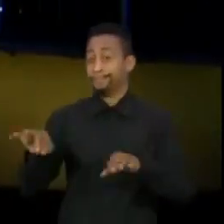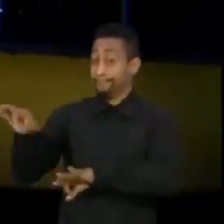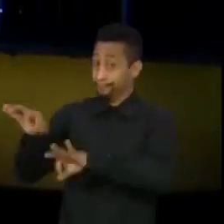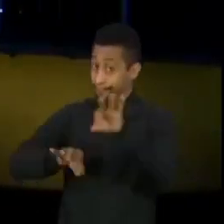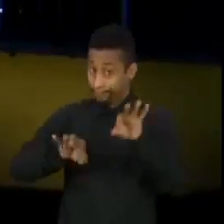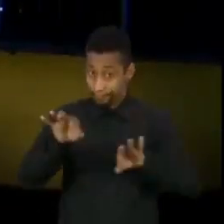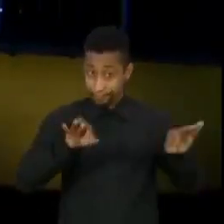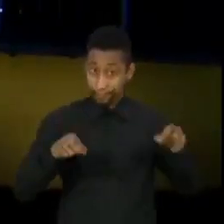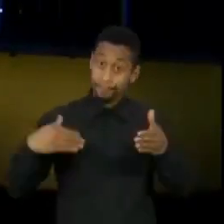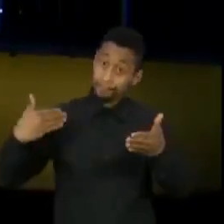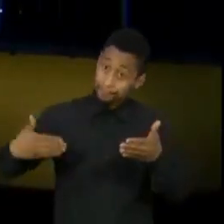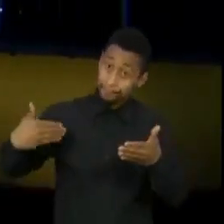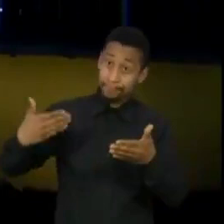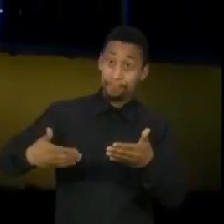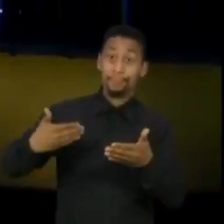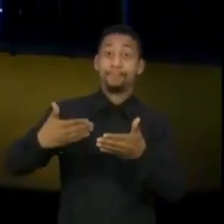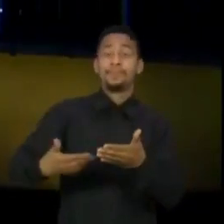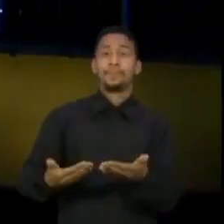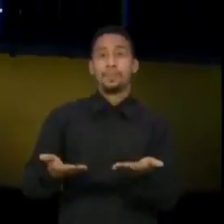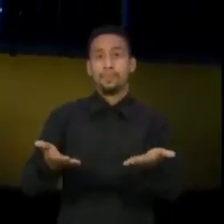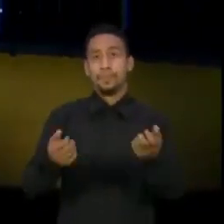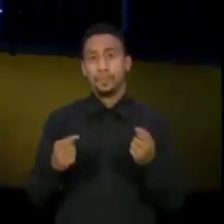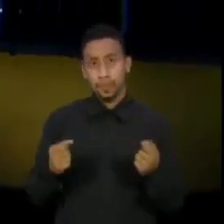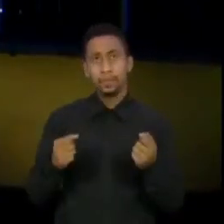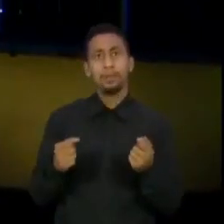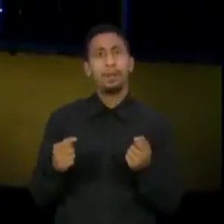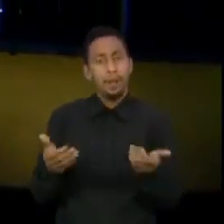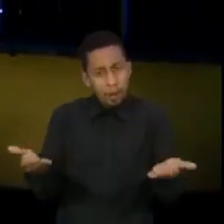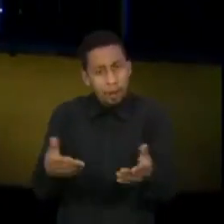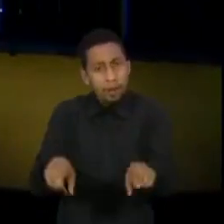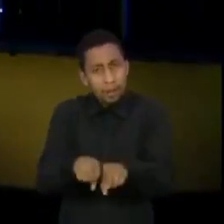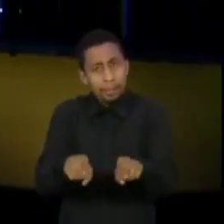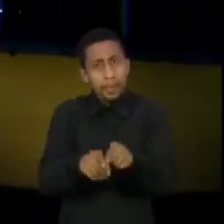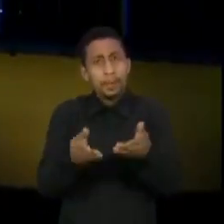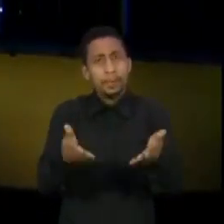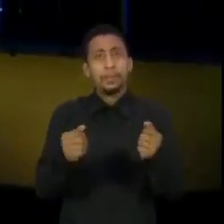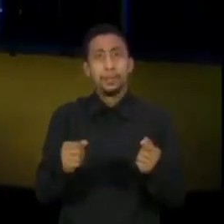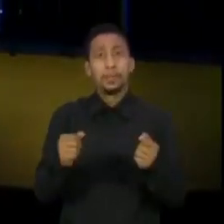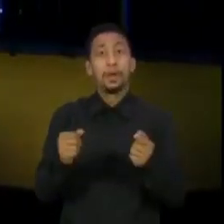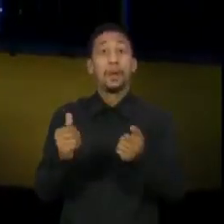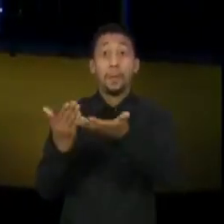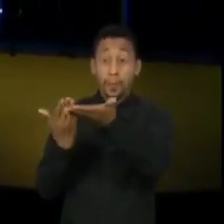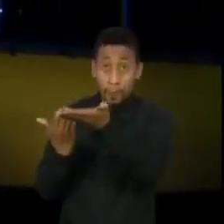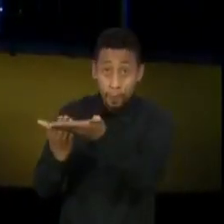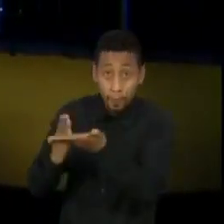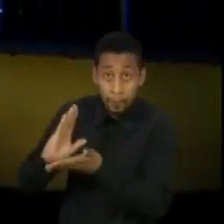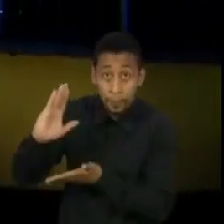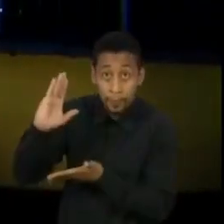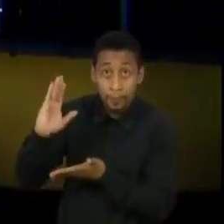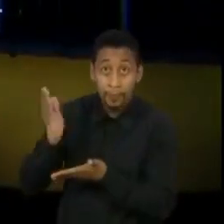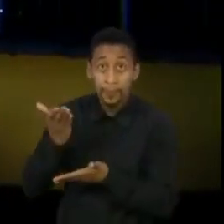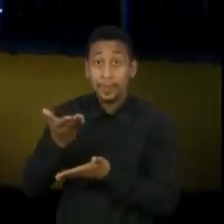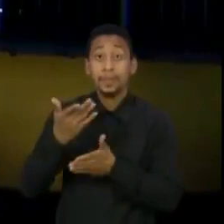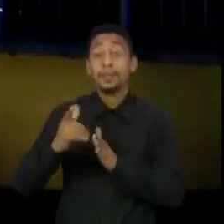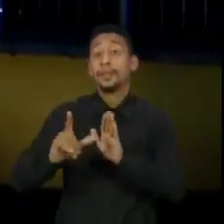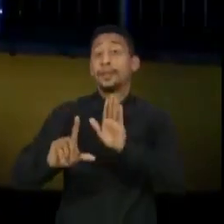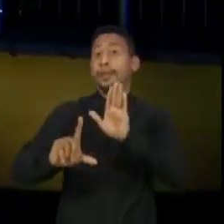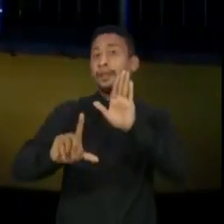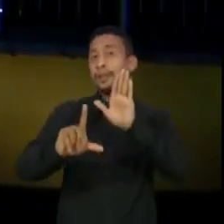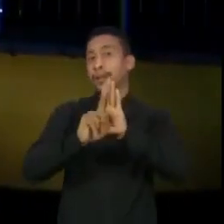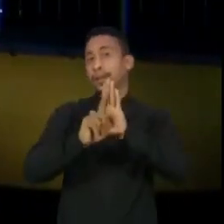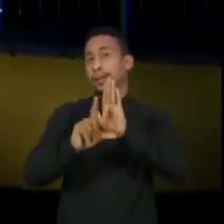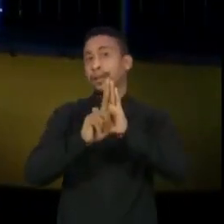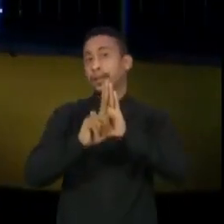anualmente, como fizemos, inclusive, agora. Eu aprovei a lei que